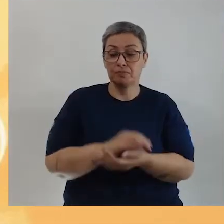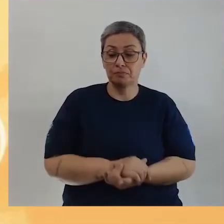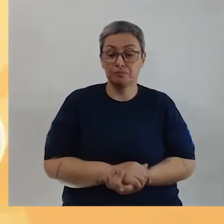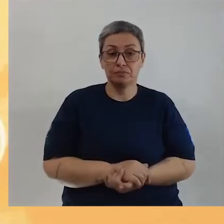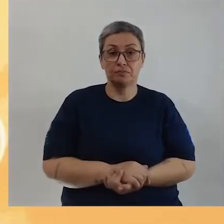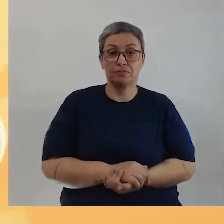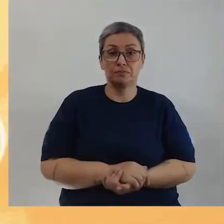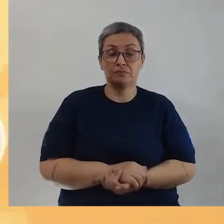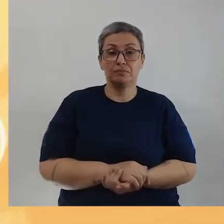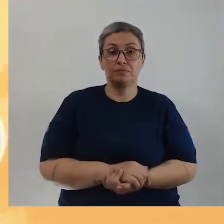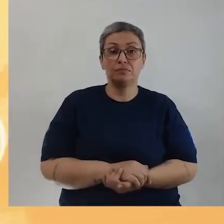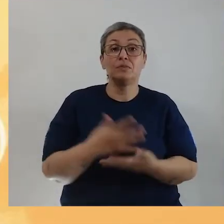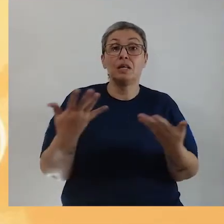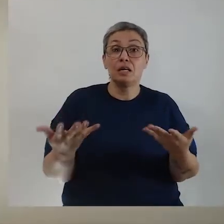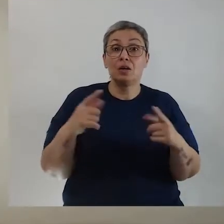teatro.